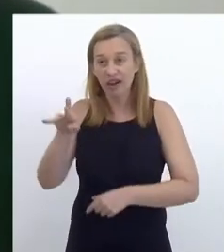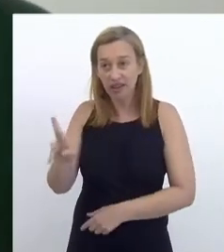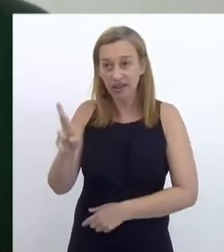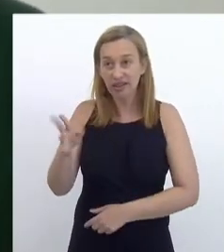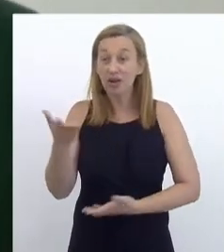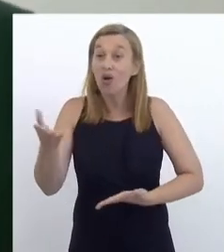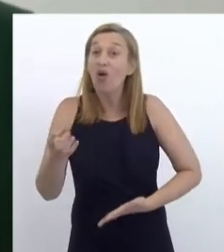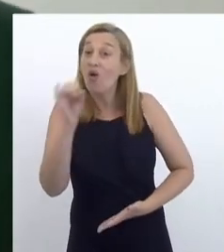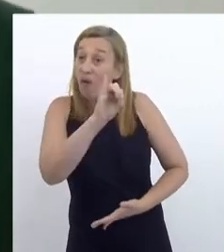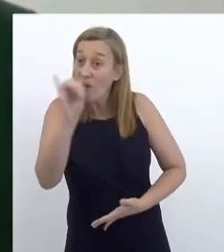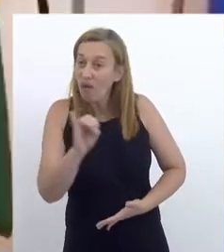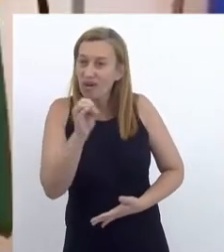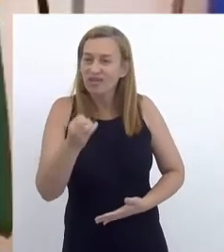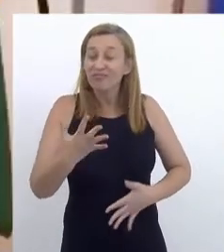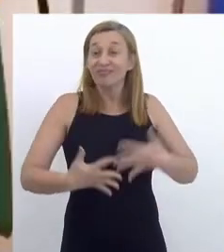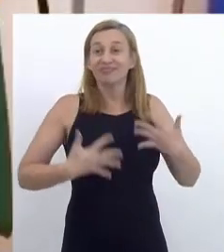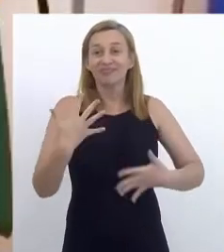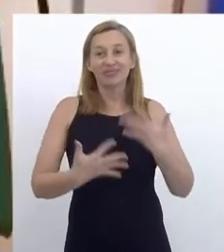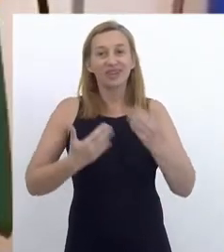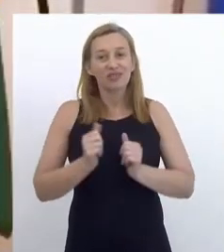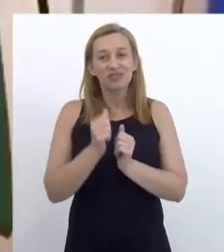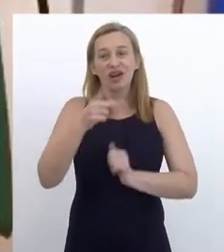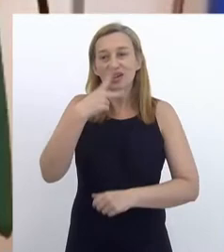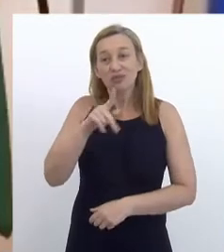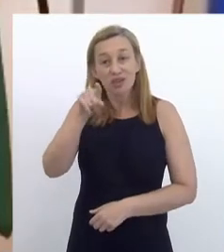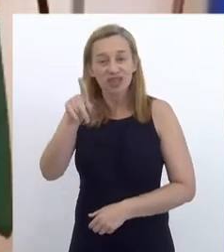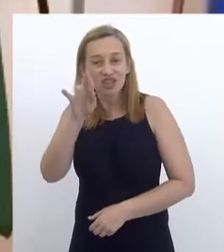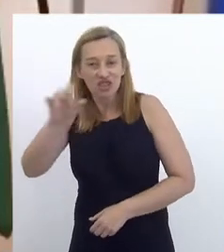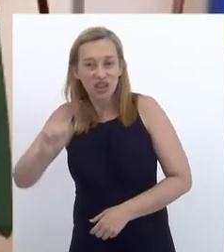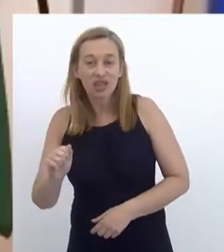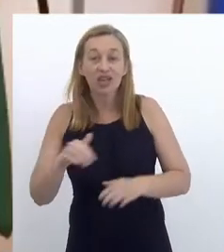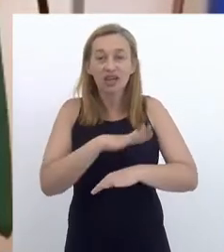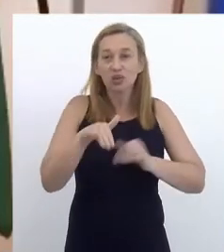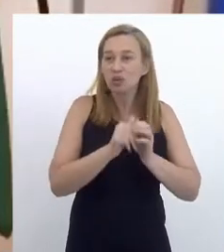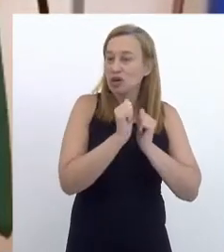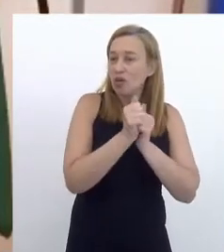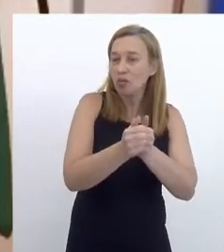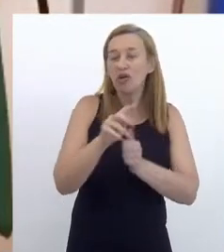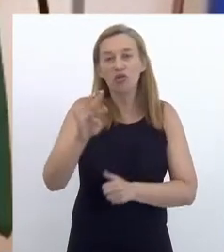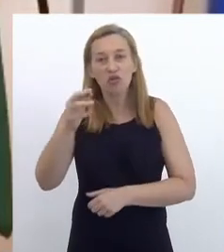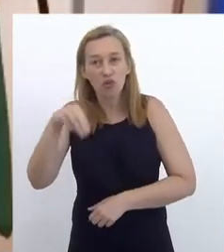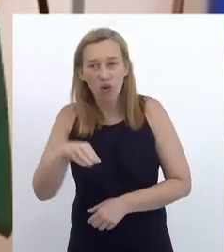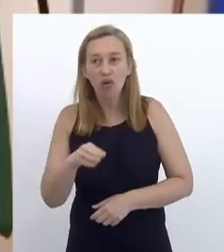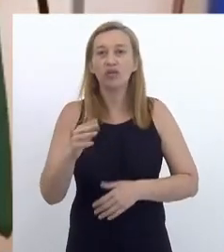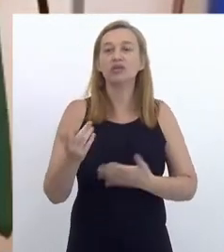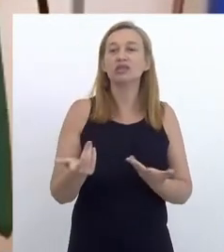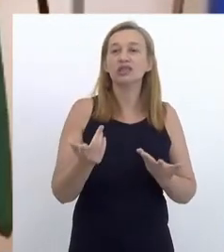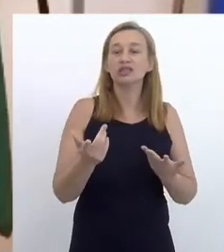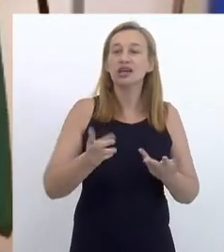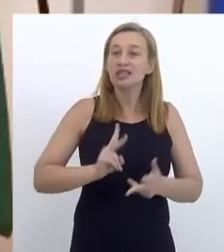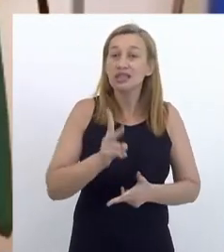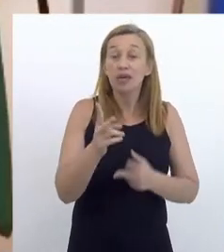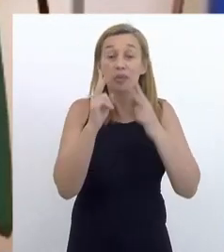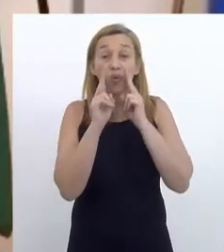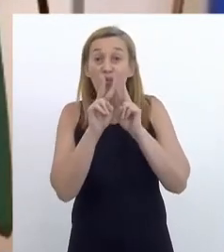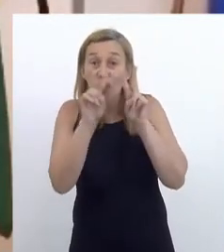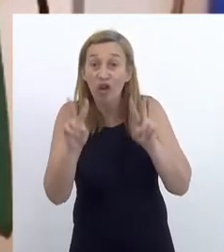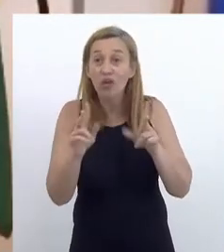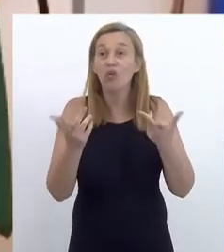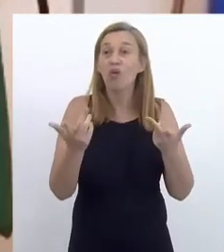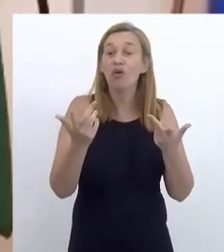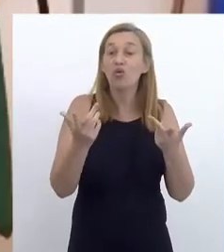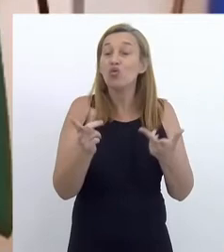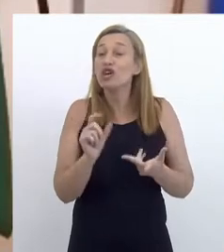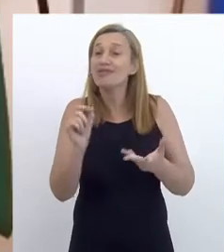Oi, Wagner! O prazer estar aí falando com você, Geisa, e todo mundo aí que acompanha o fórum permanente e que está sempre olhando